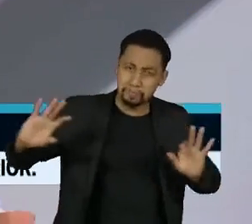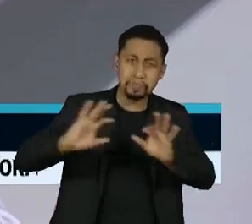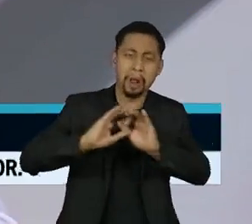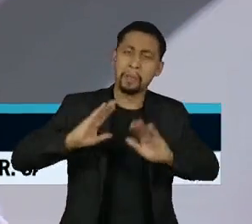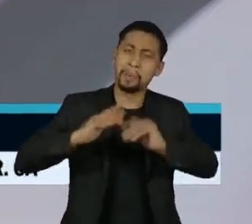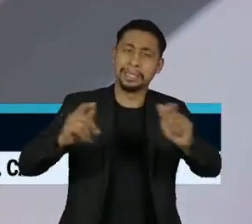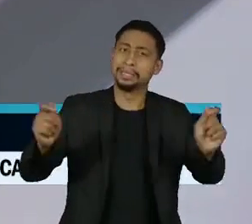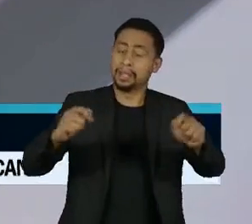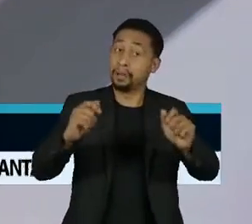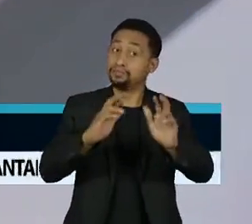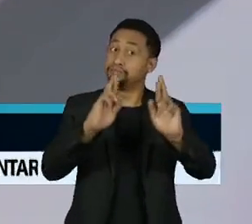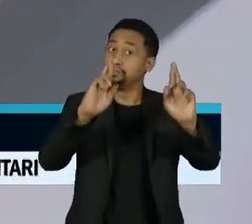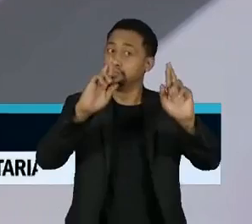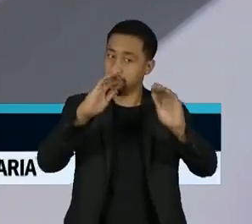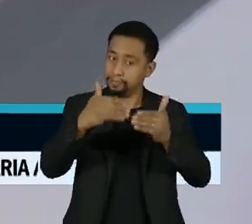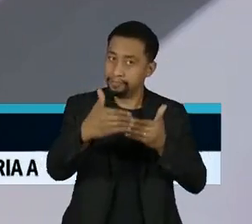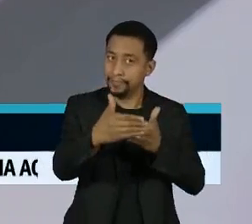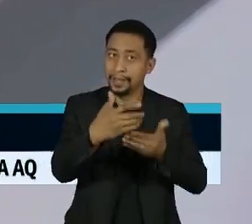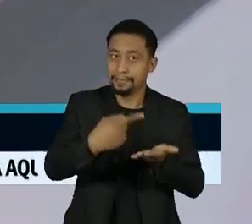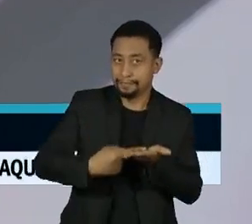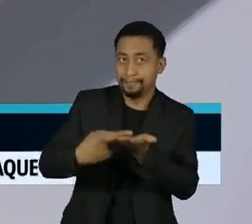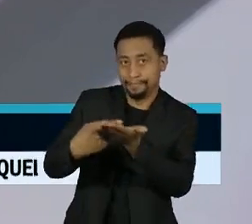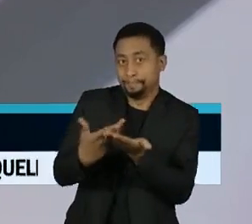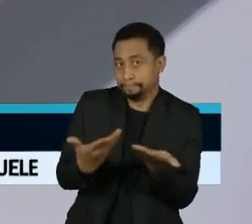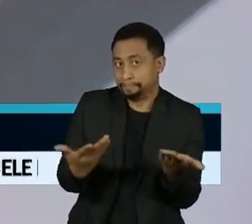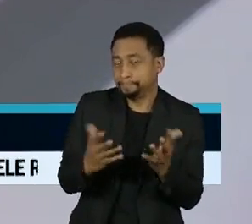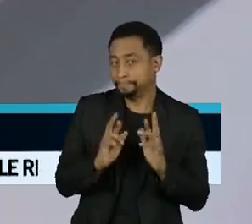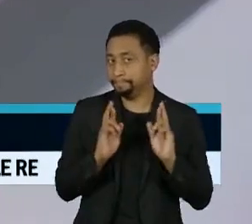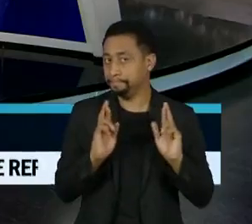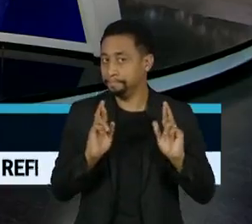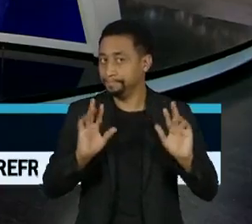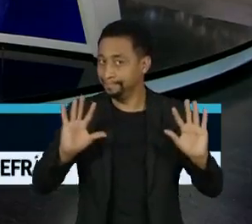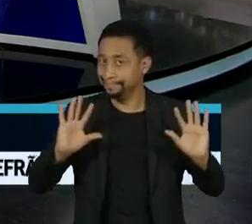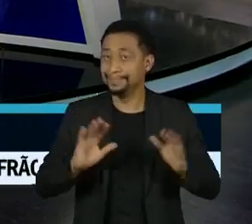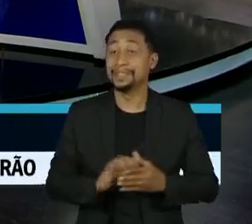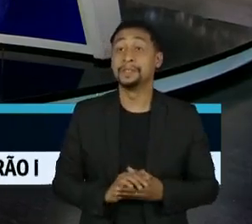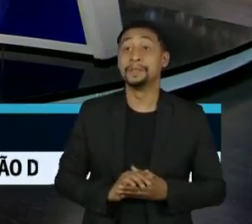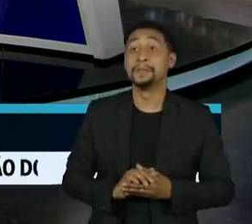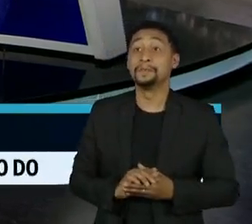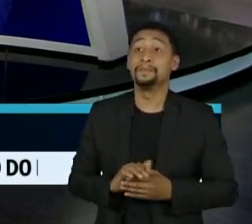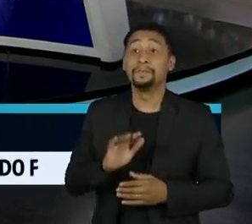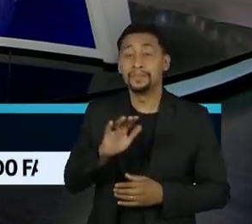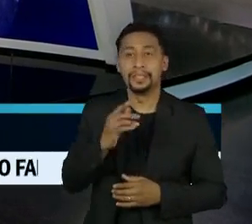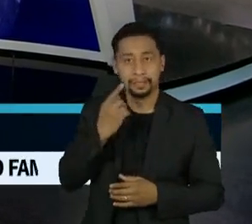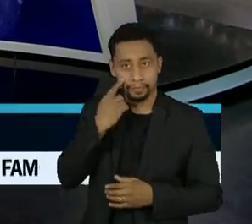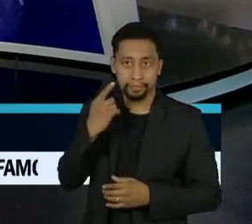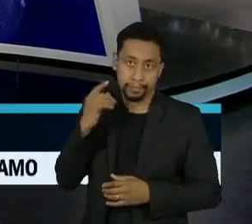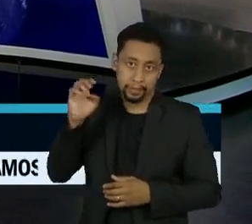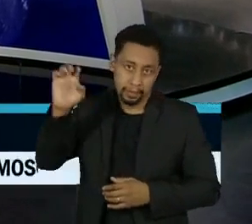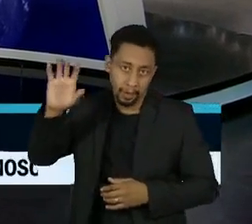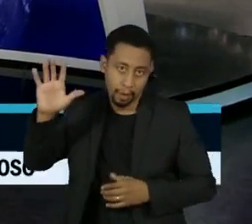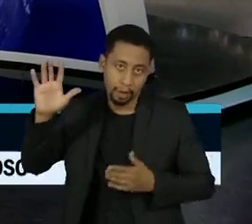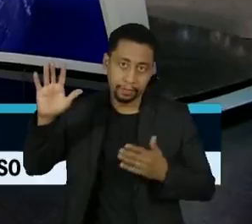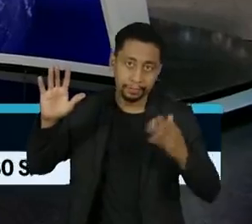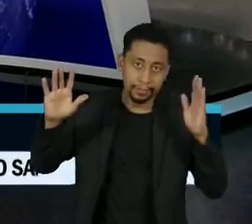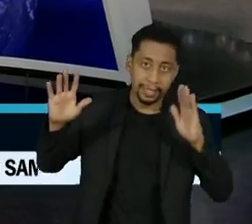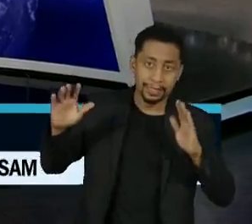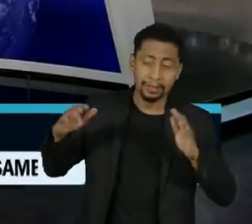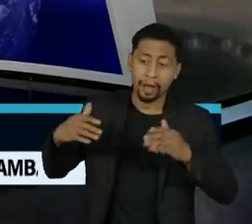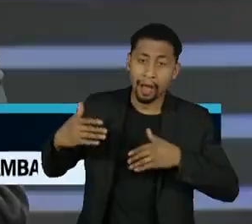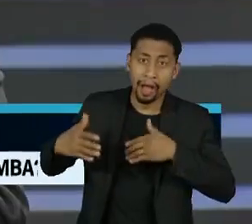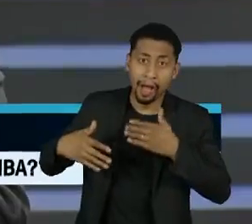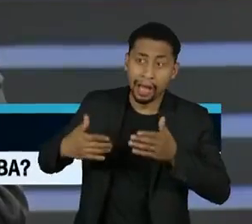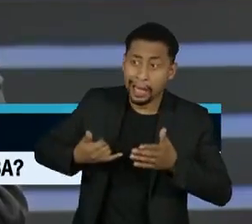ano e espero que avance aí com os acordos com os outros países. Agora, Sakamoto, os dois blocos correm o risco de perder o timing desse acordo?